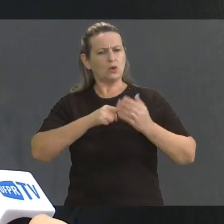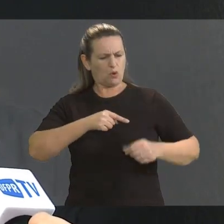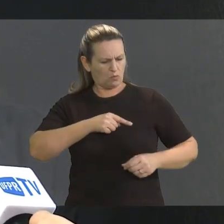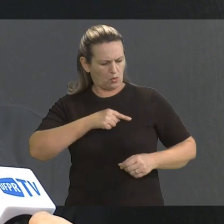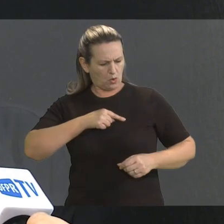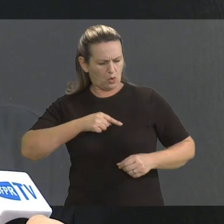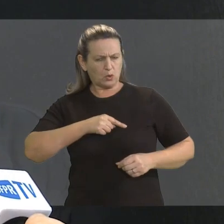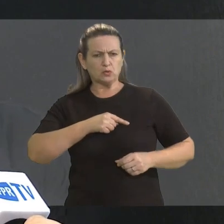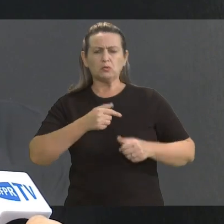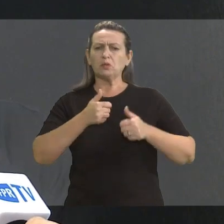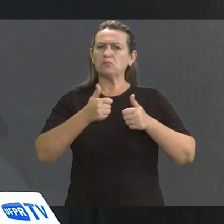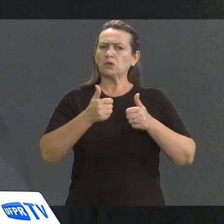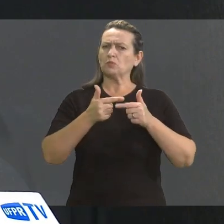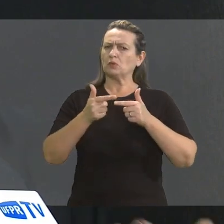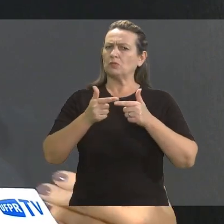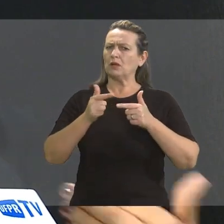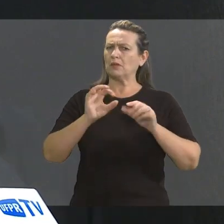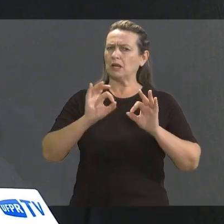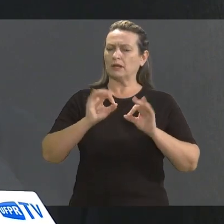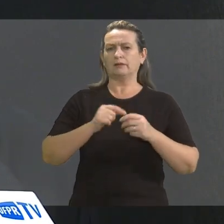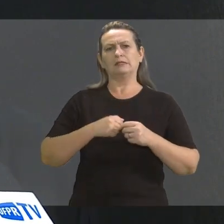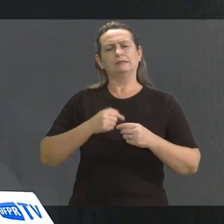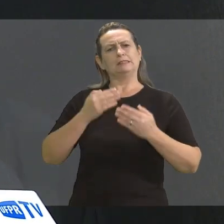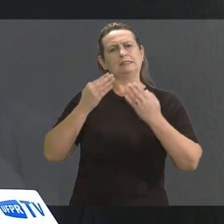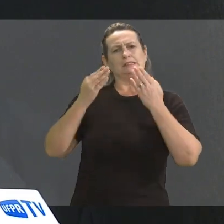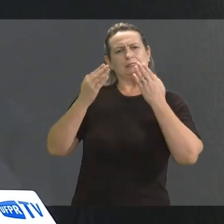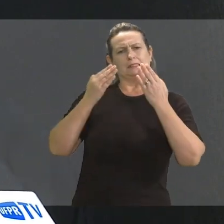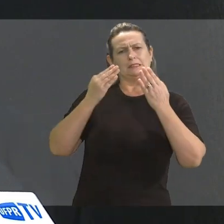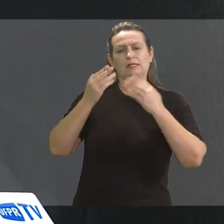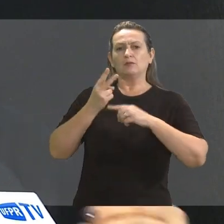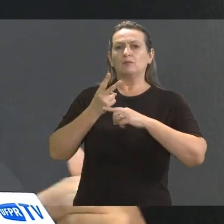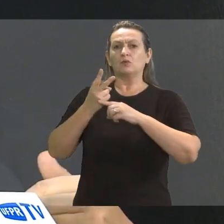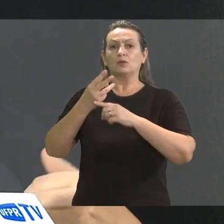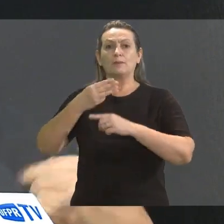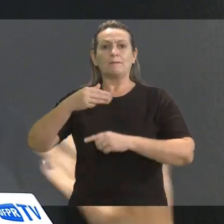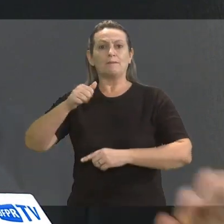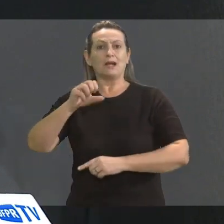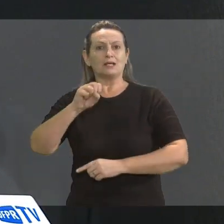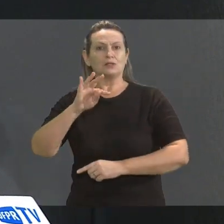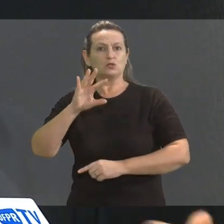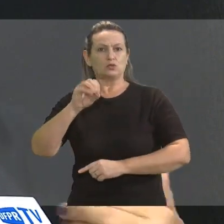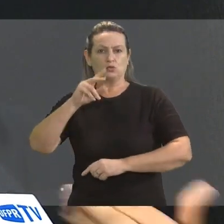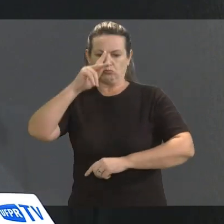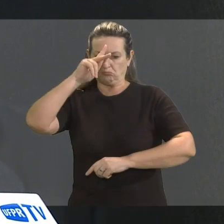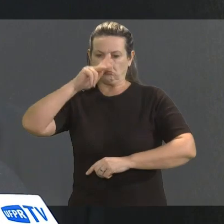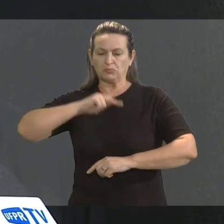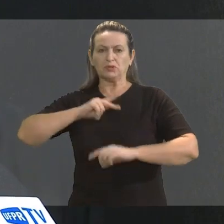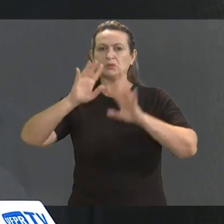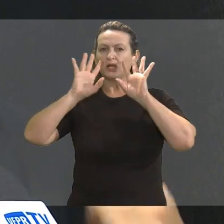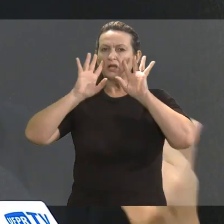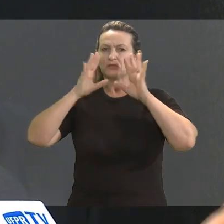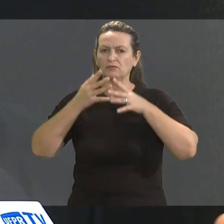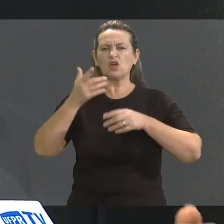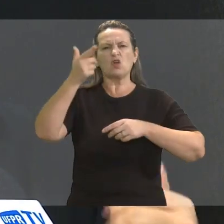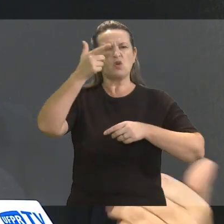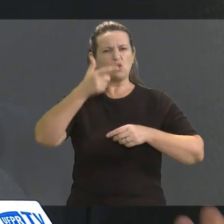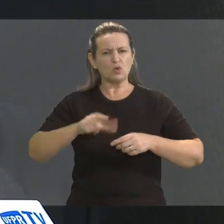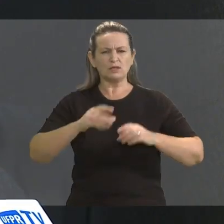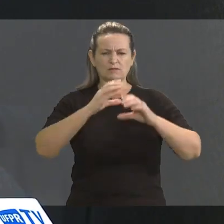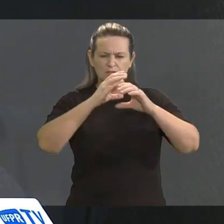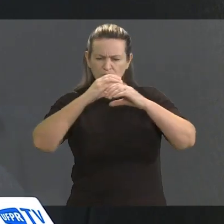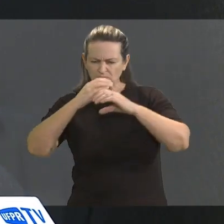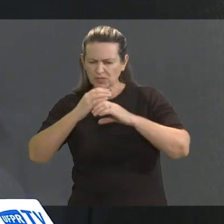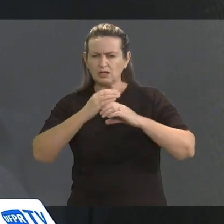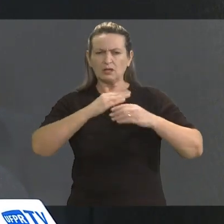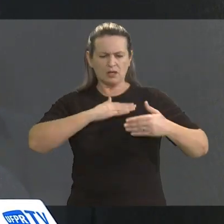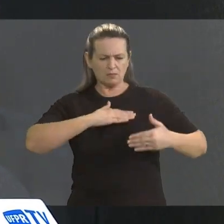nódulos provavelmente benignos. Eu desconfiei disso. Fui numa mastologista por conta própria. Quando eu fui, refiz